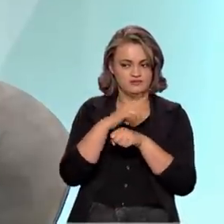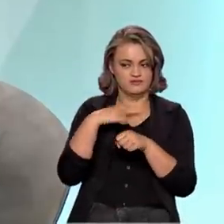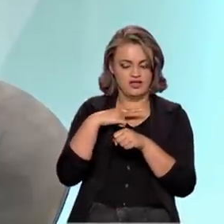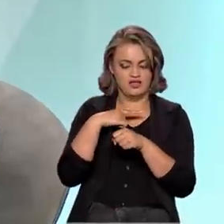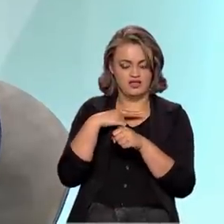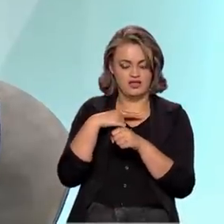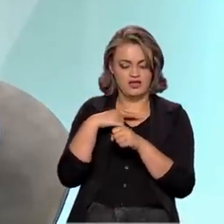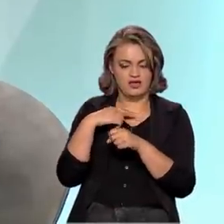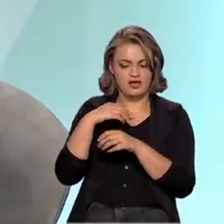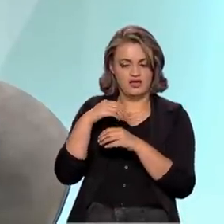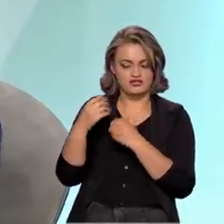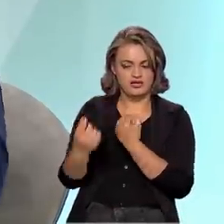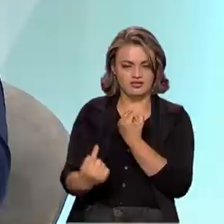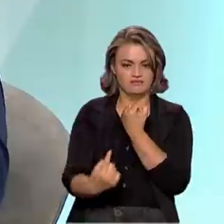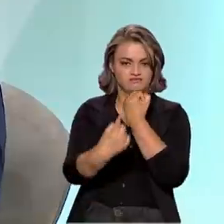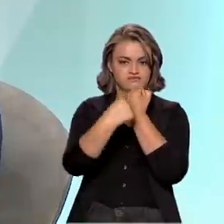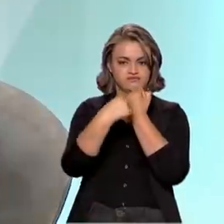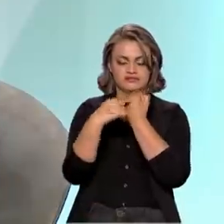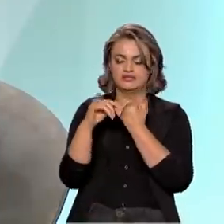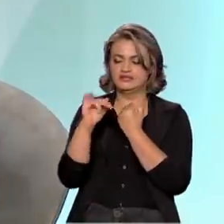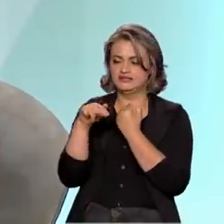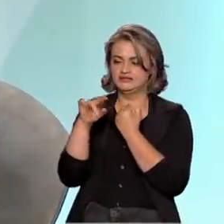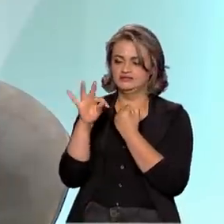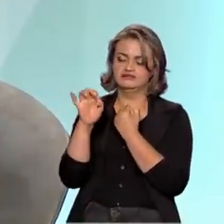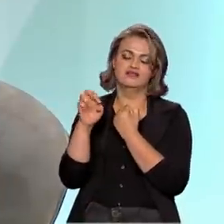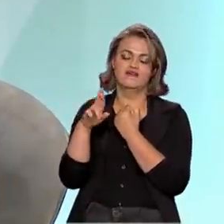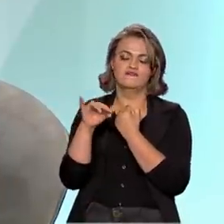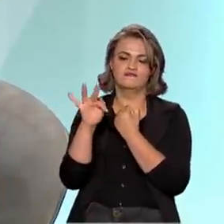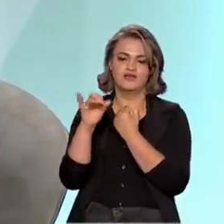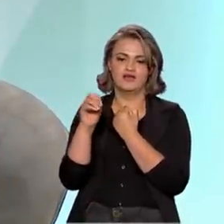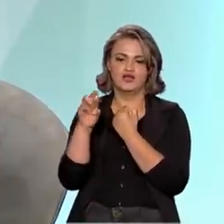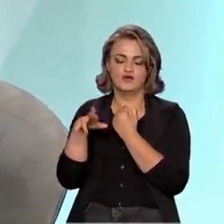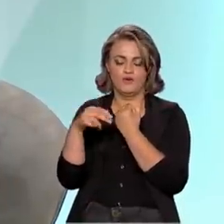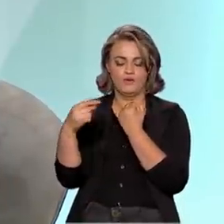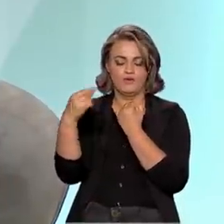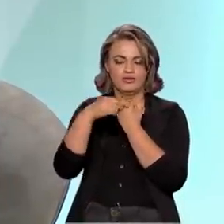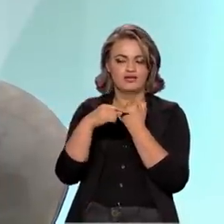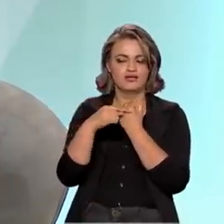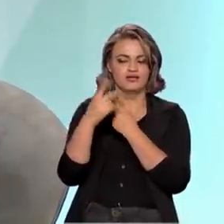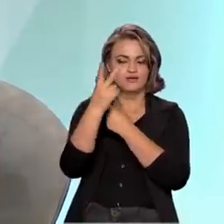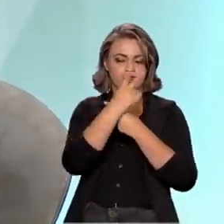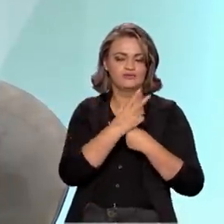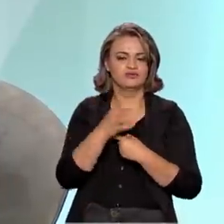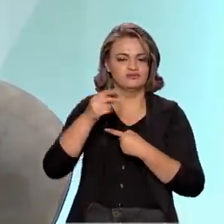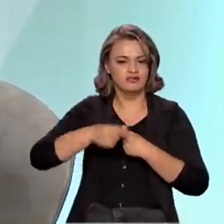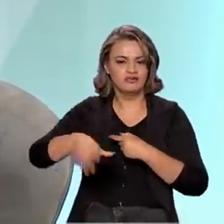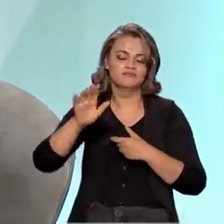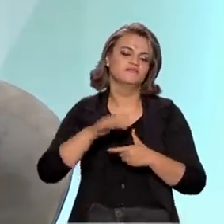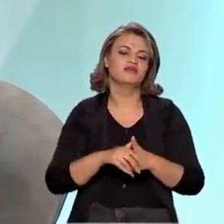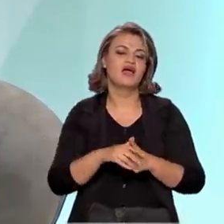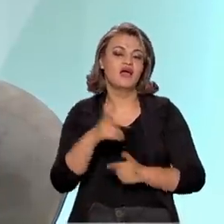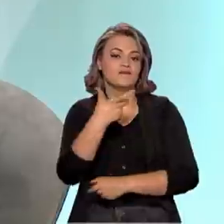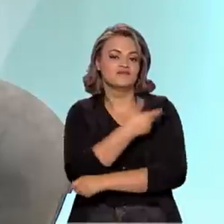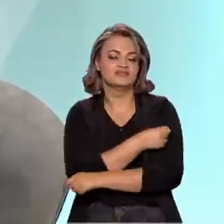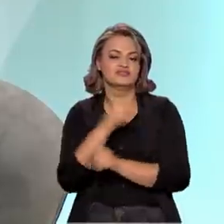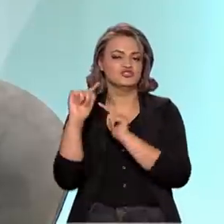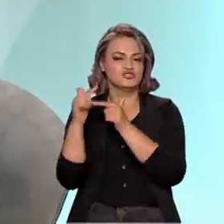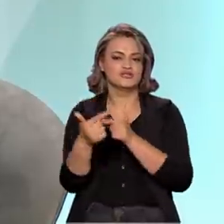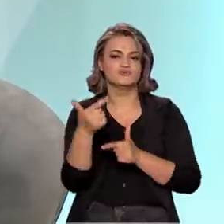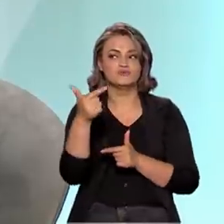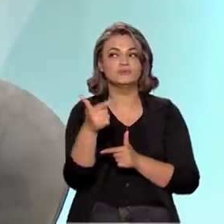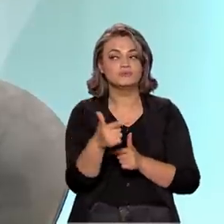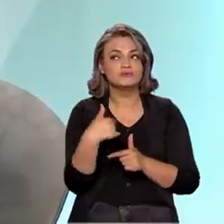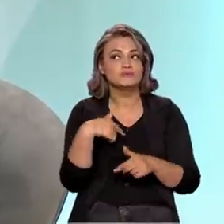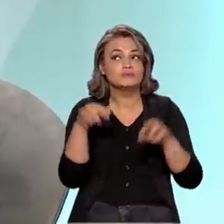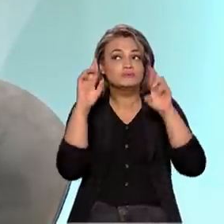interferon, que vai dar uma memória muito maior para a eficiência dessa vacina. É uma vacina de segunda geração, que eu estou com muita